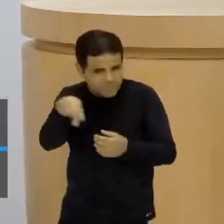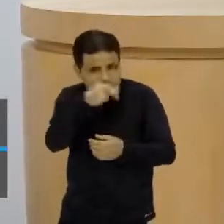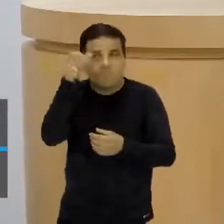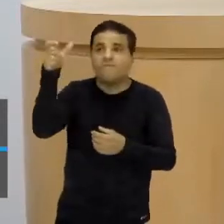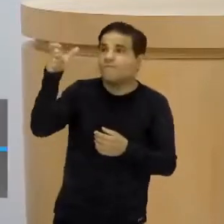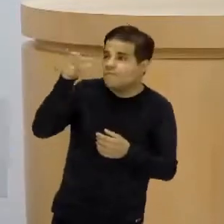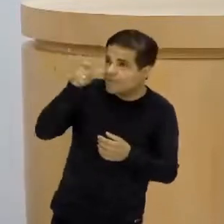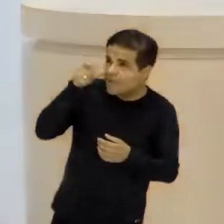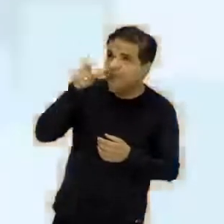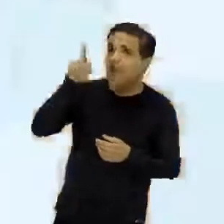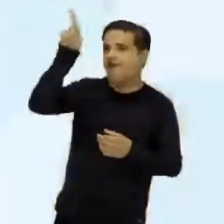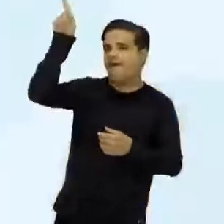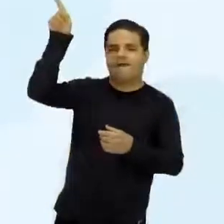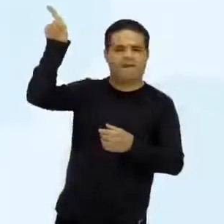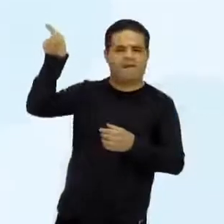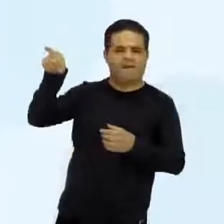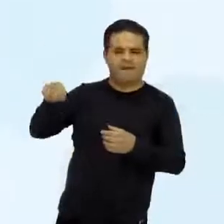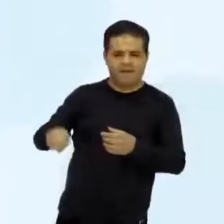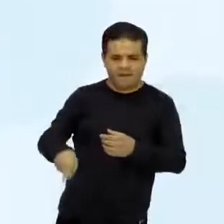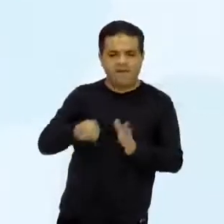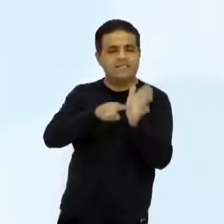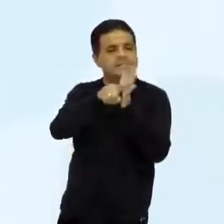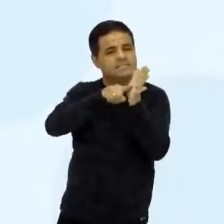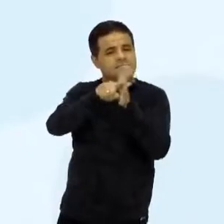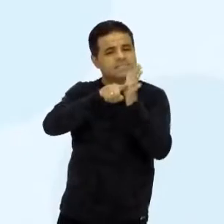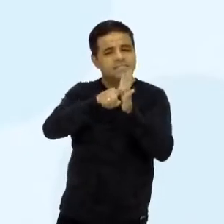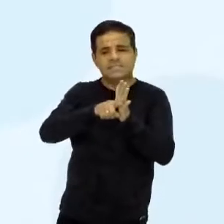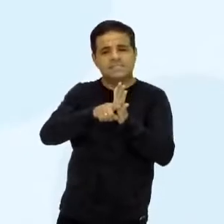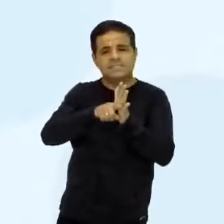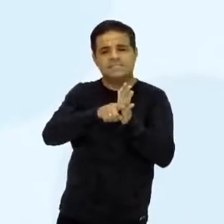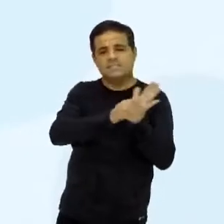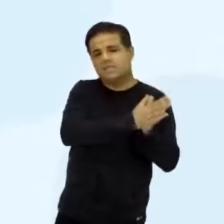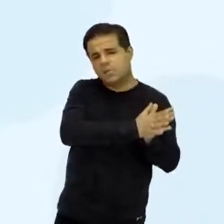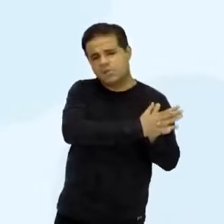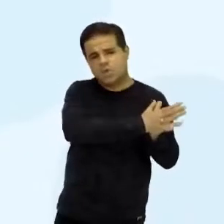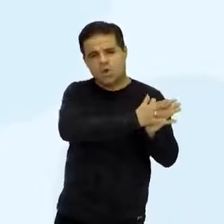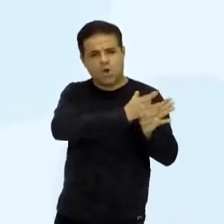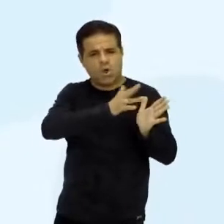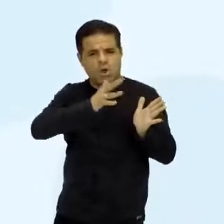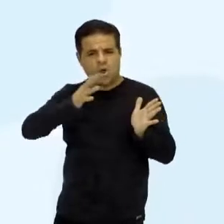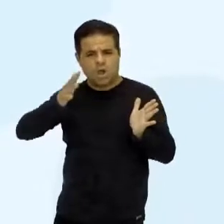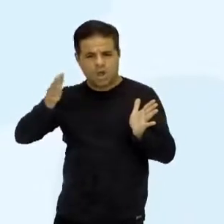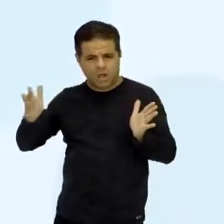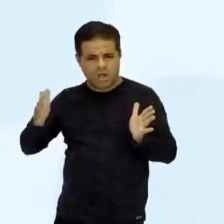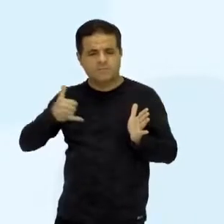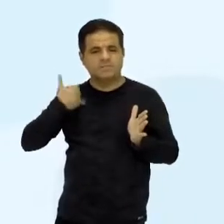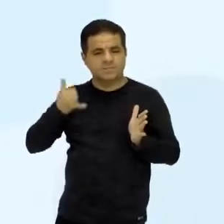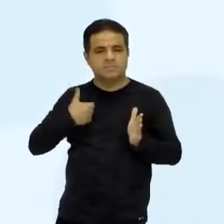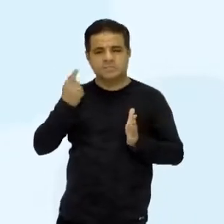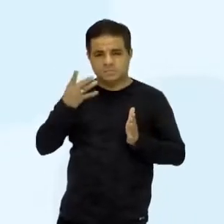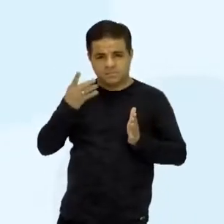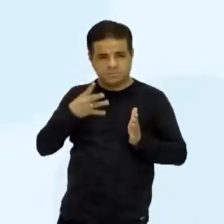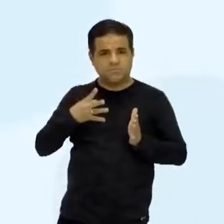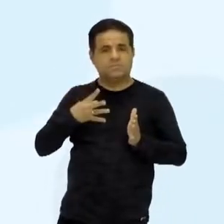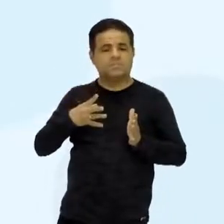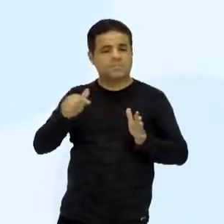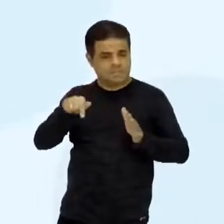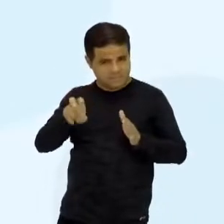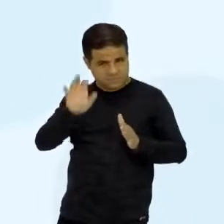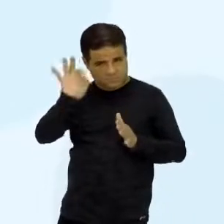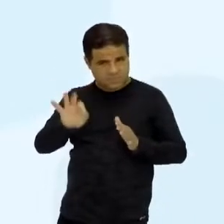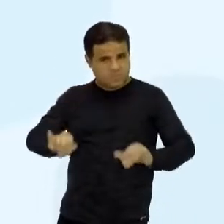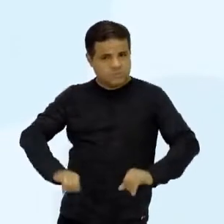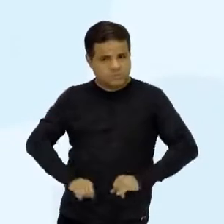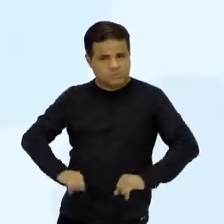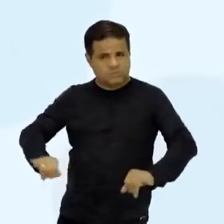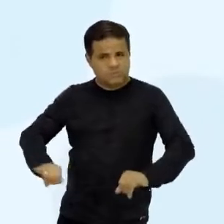vocês podem ver aí na tela, que eu vou colocar pra vocês. Entre garotas de 14 anos, cerca de 75% sofrem de depressão